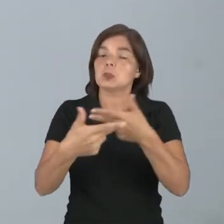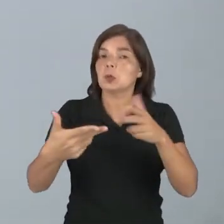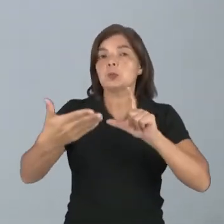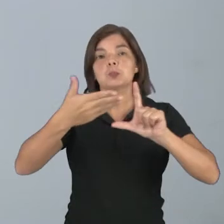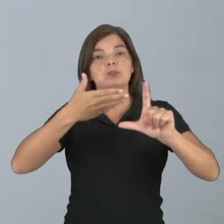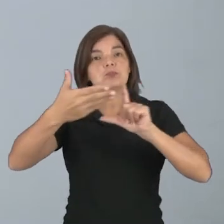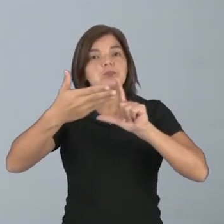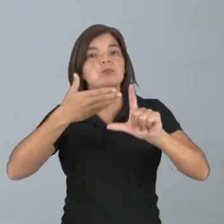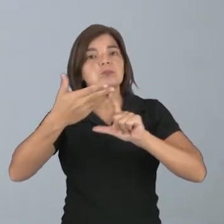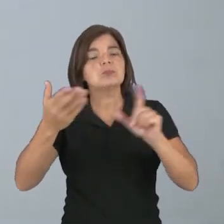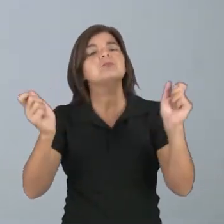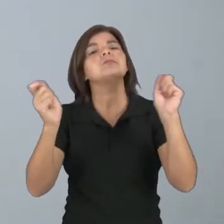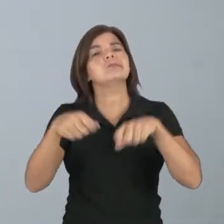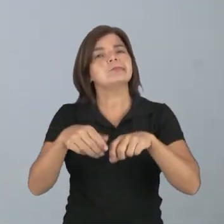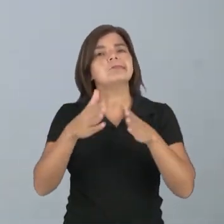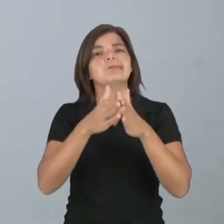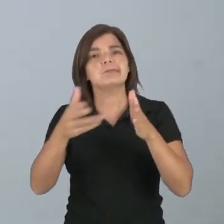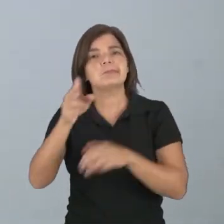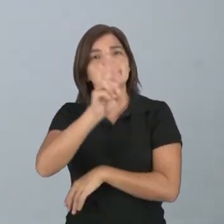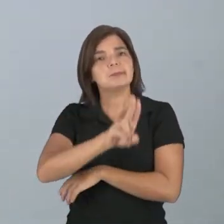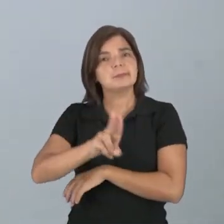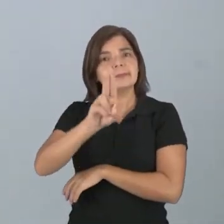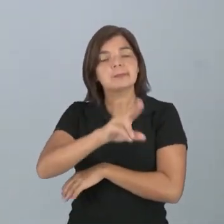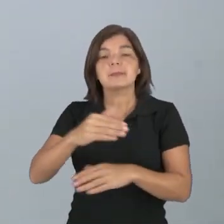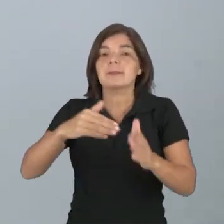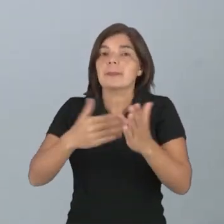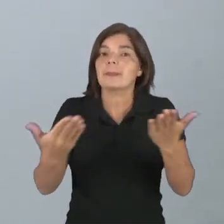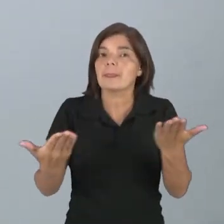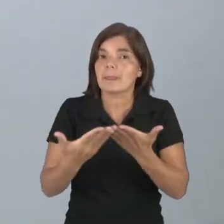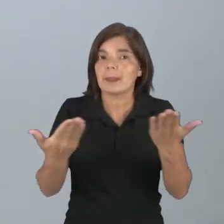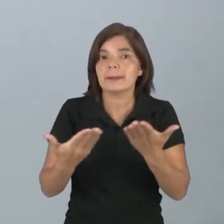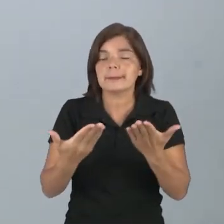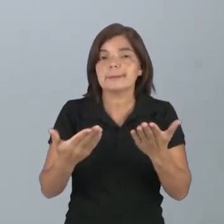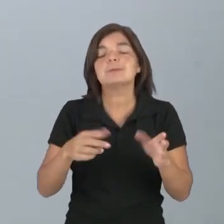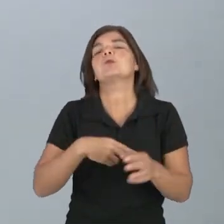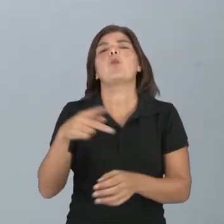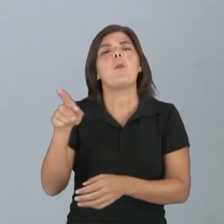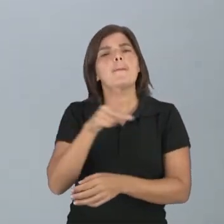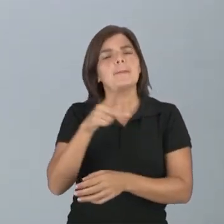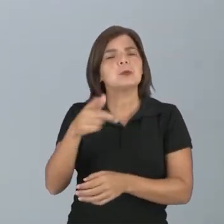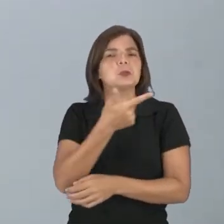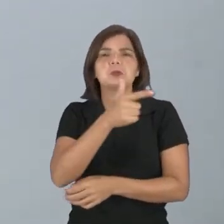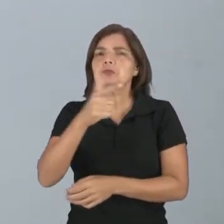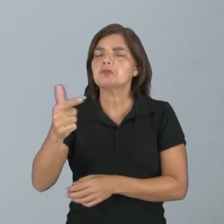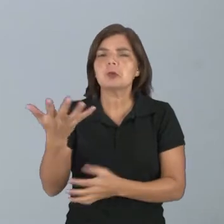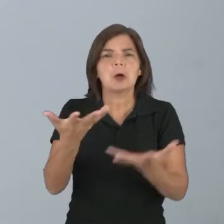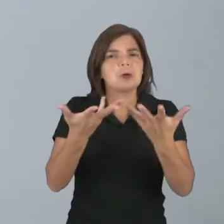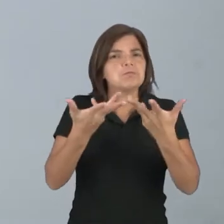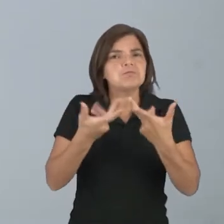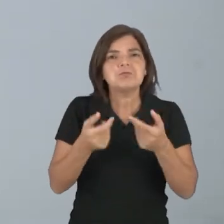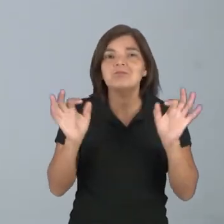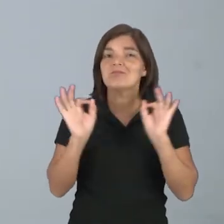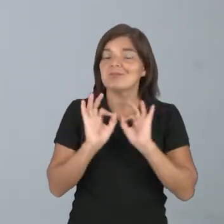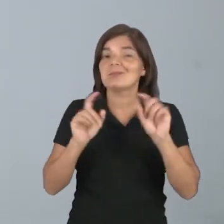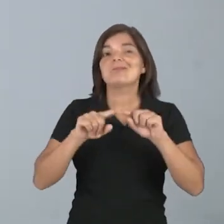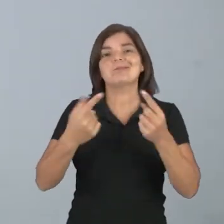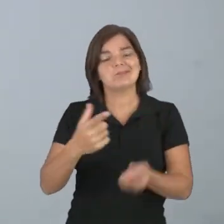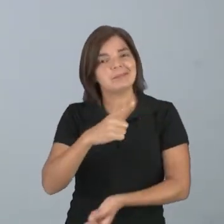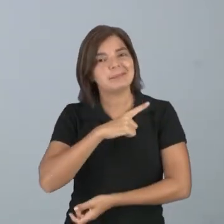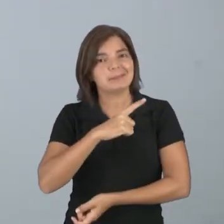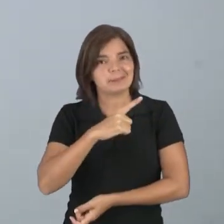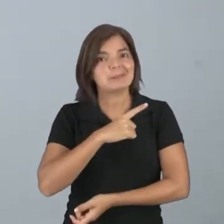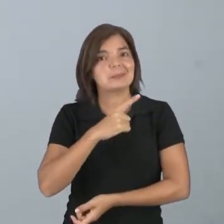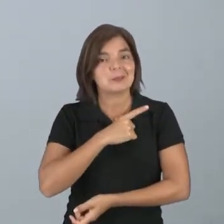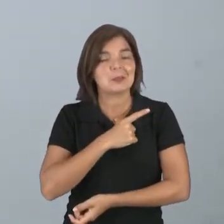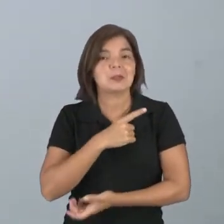plataformas que passaram a ser usadas, que até então muitos professores também nem tinham habilidade nelas, mas tiveram